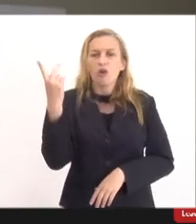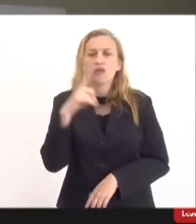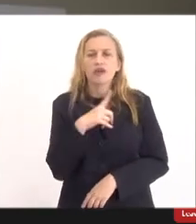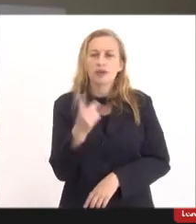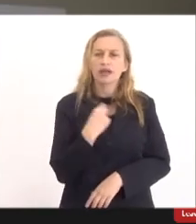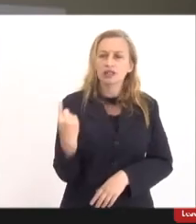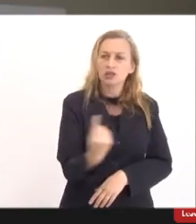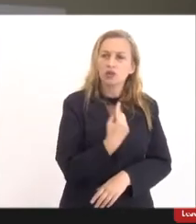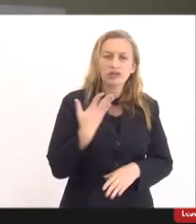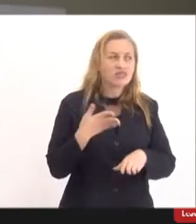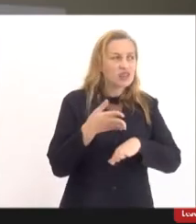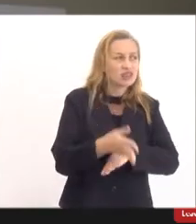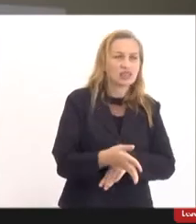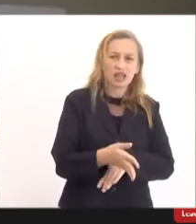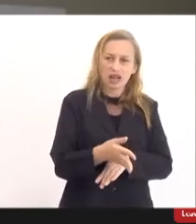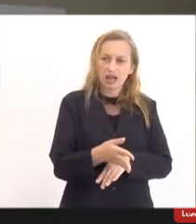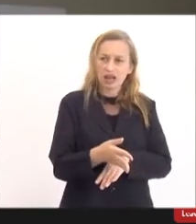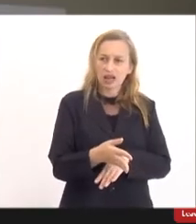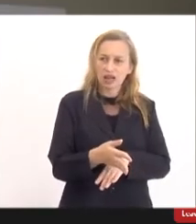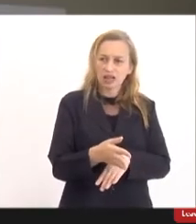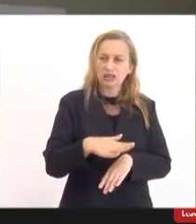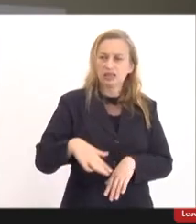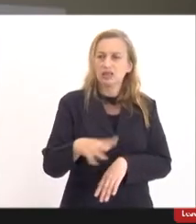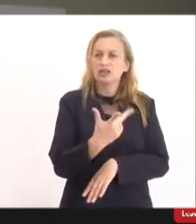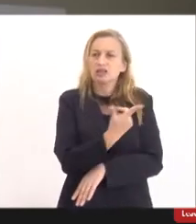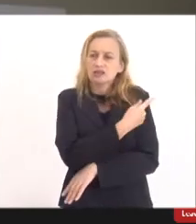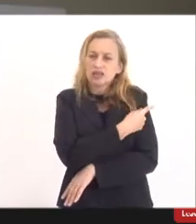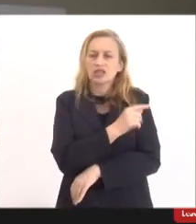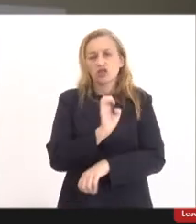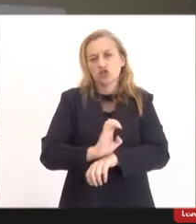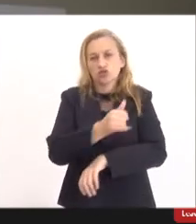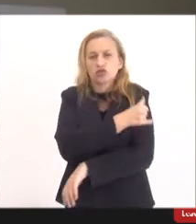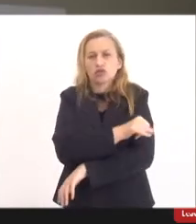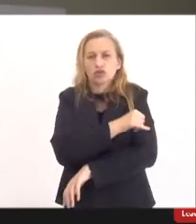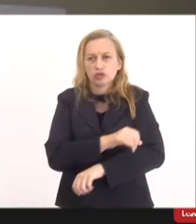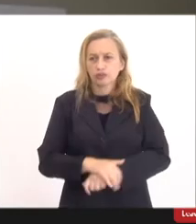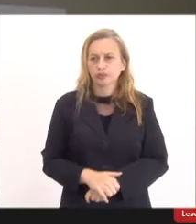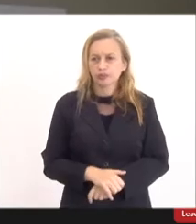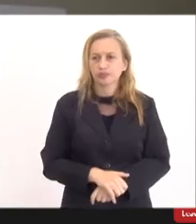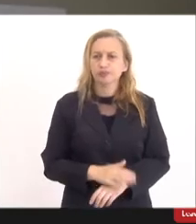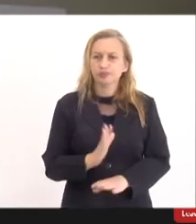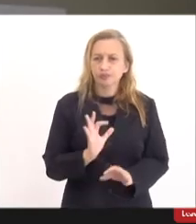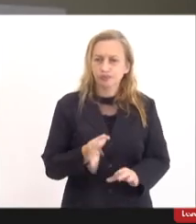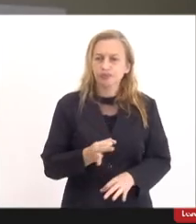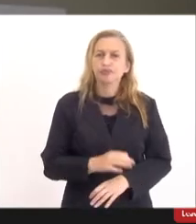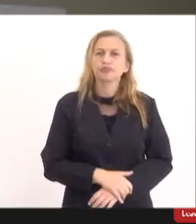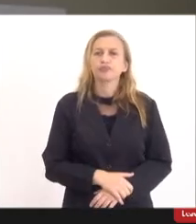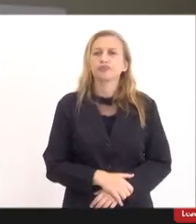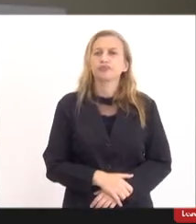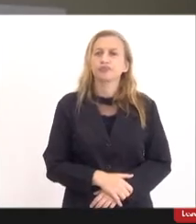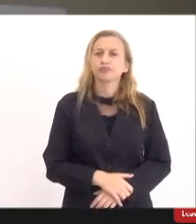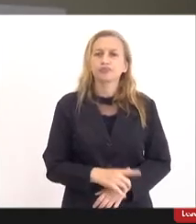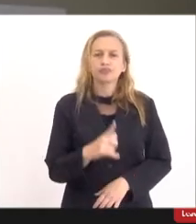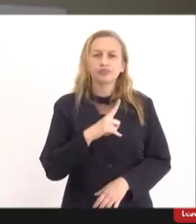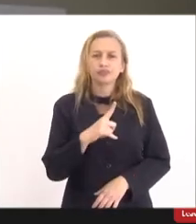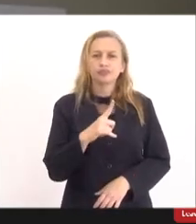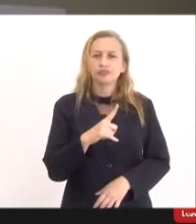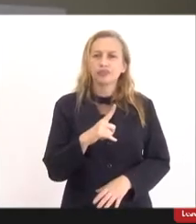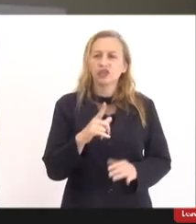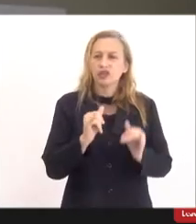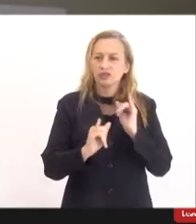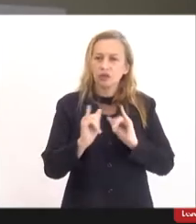entrar no espírito da vacinação no estado do Rio de Janeiro atualmente. A gente tem um dado que é muito